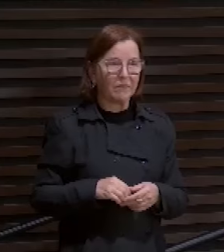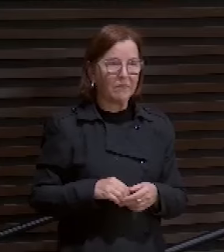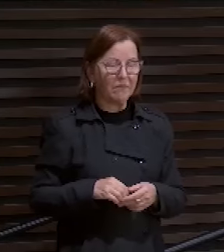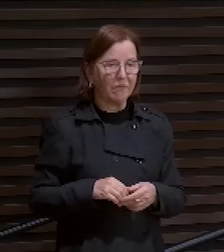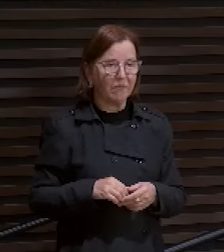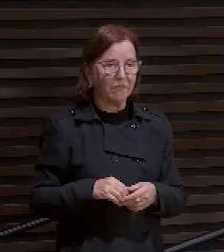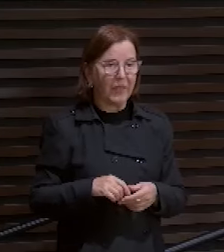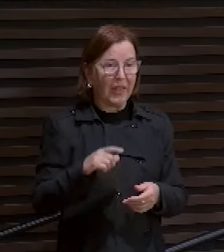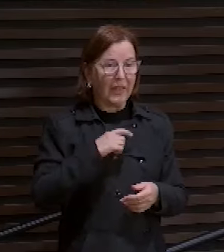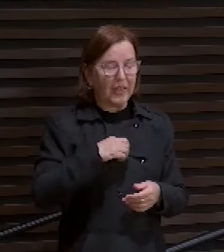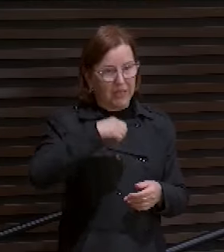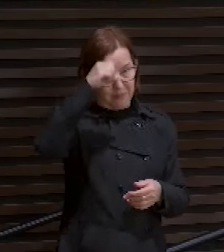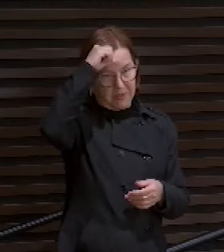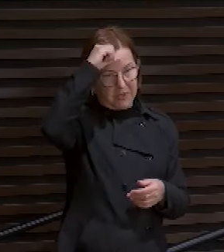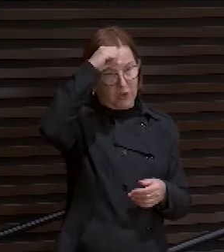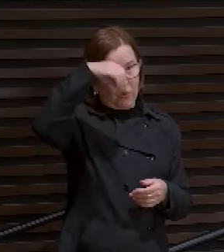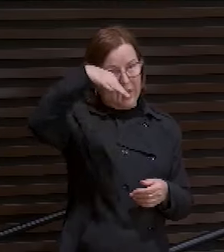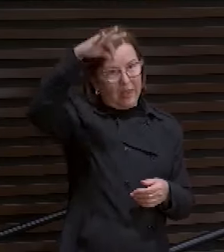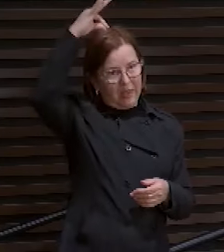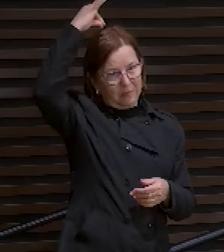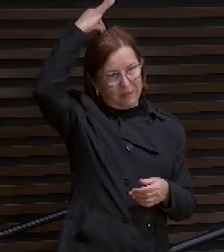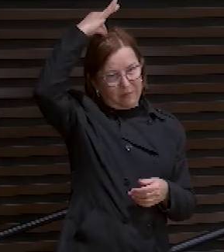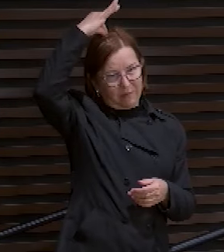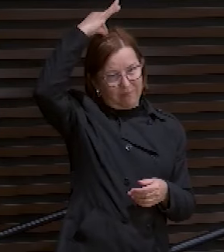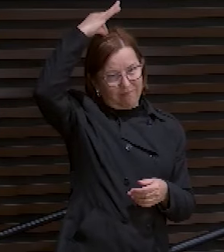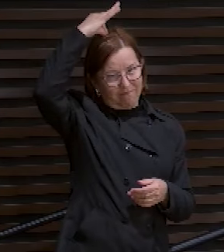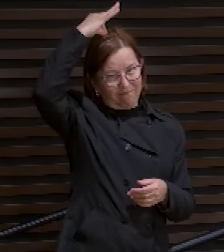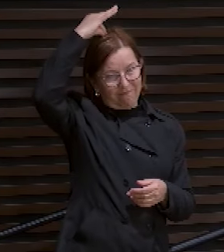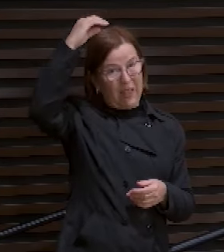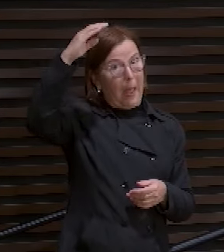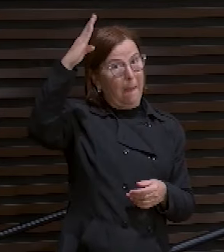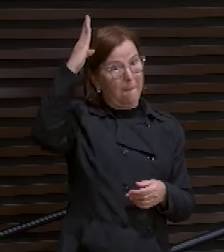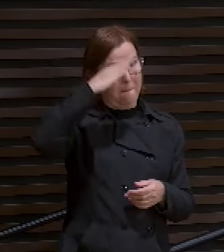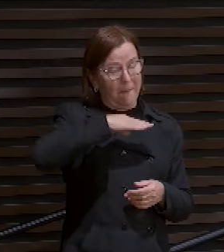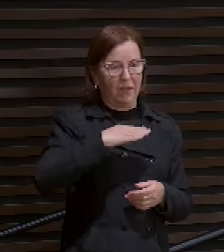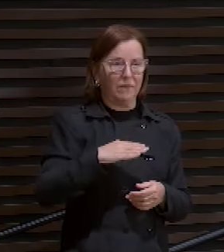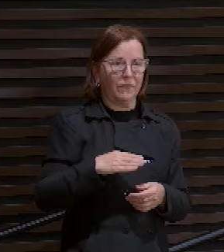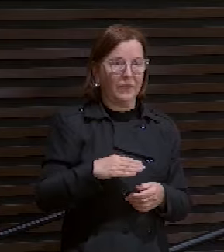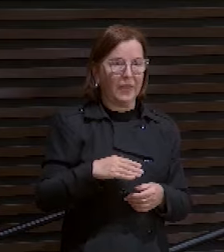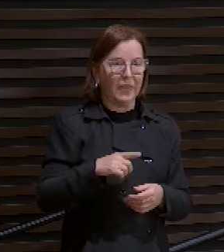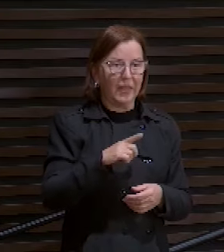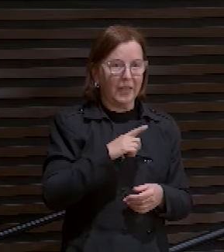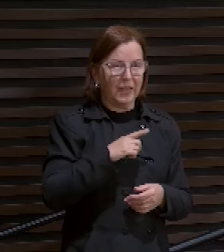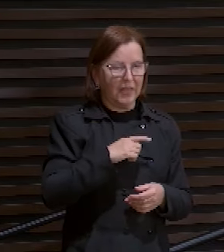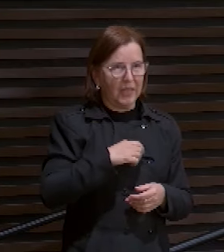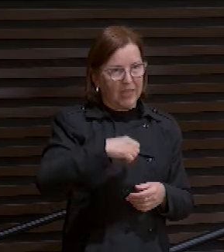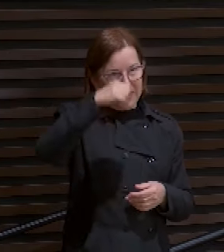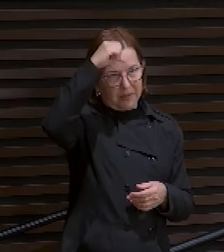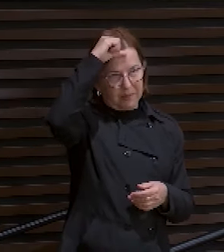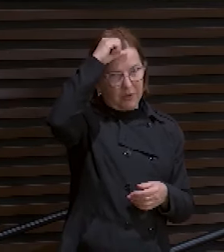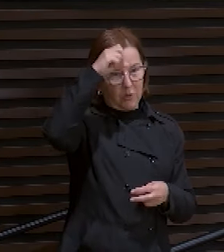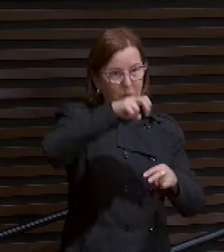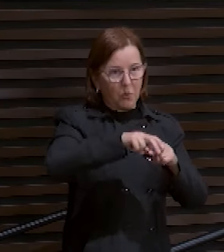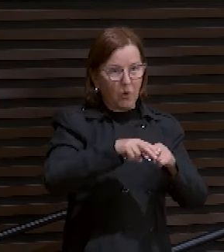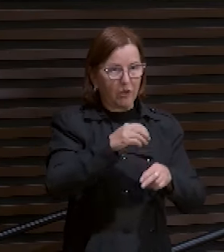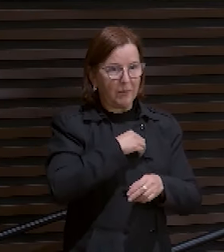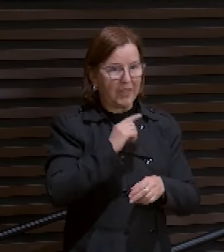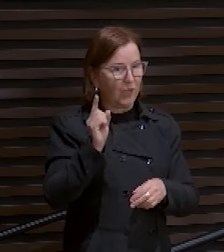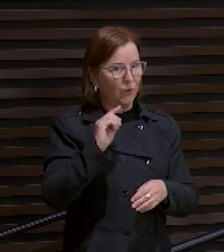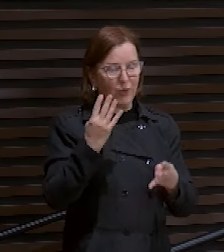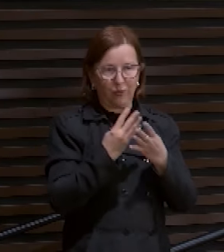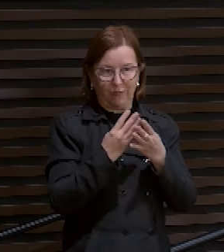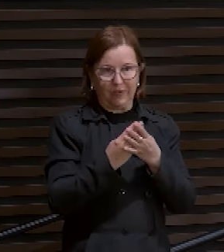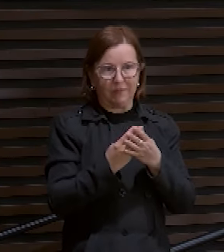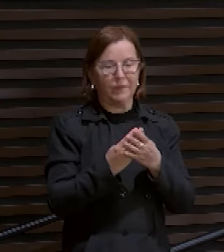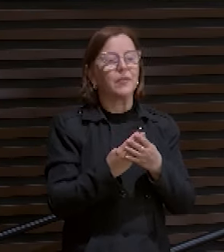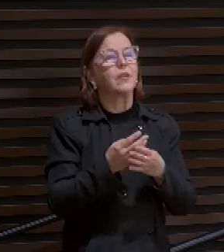Existe depressão que é espiritual. Ela é maligna. Tem depressão que é pecado não confessado. Vamos ver isso também. A história de um homem